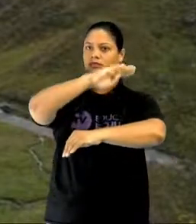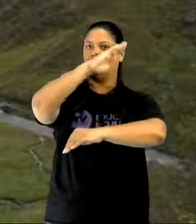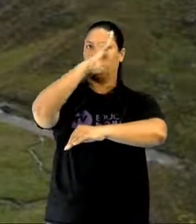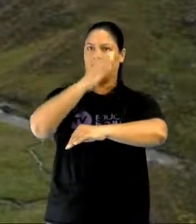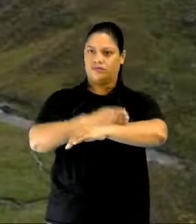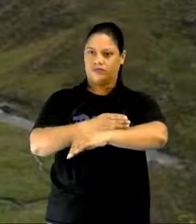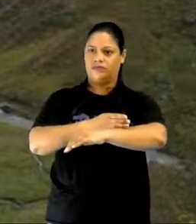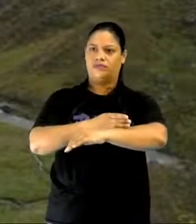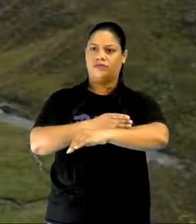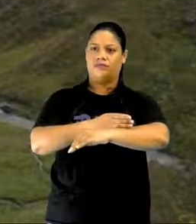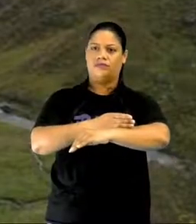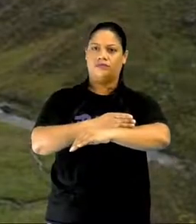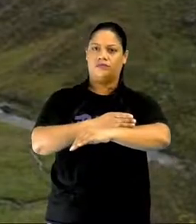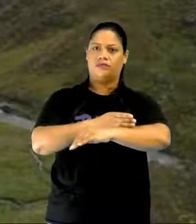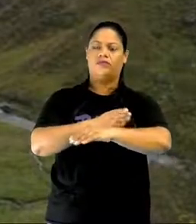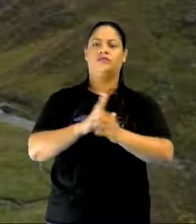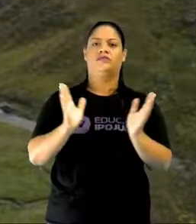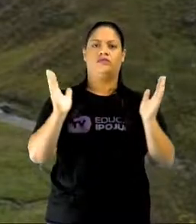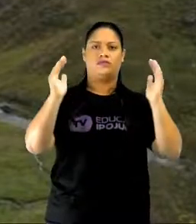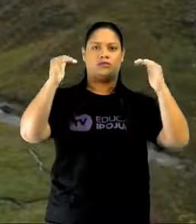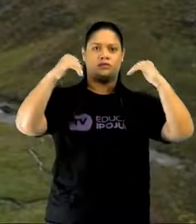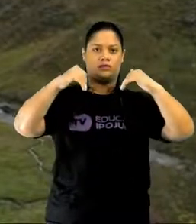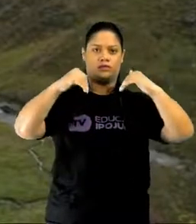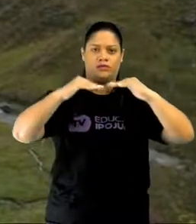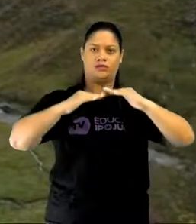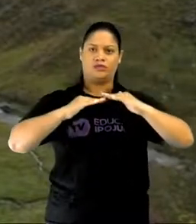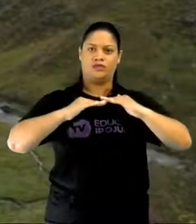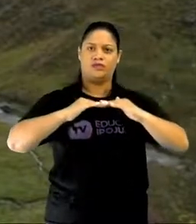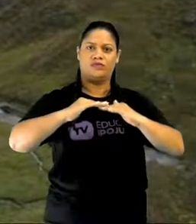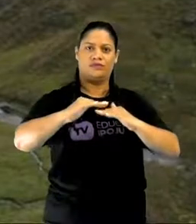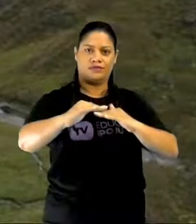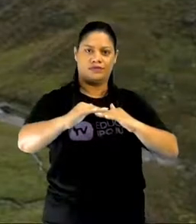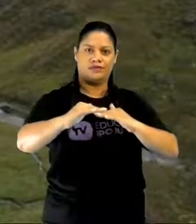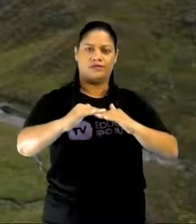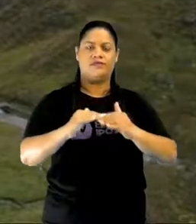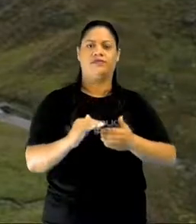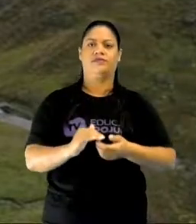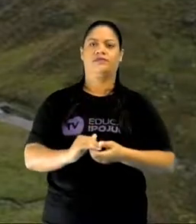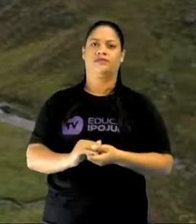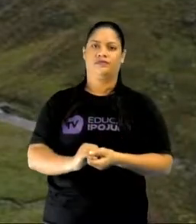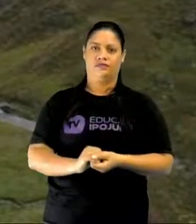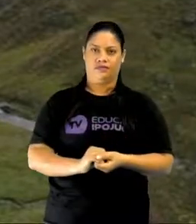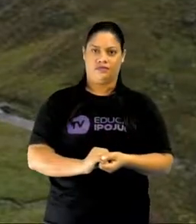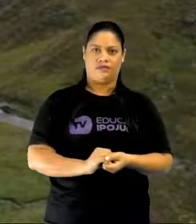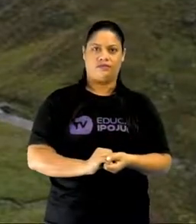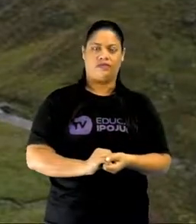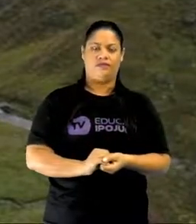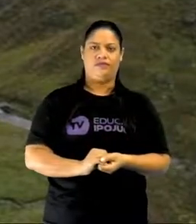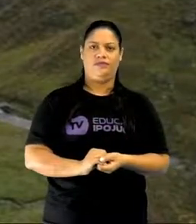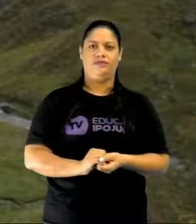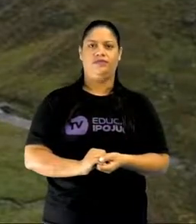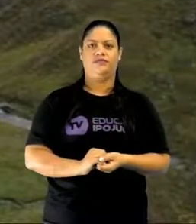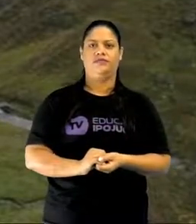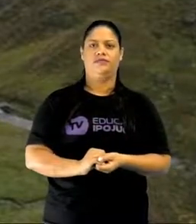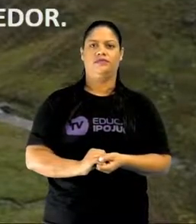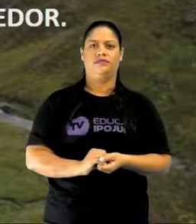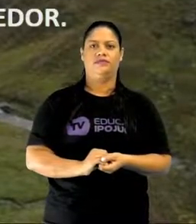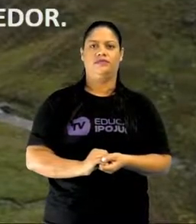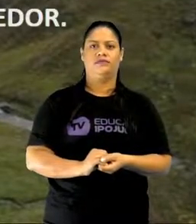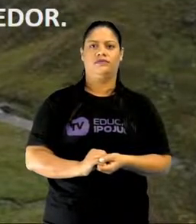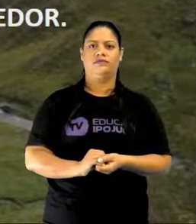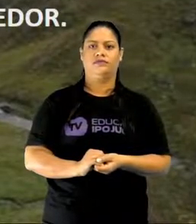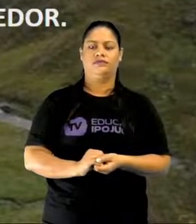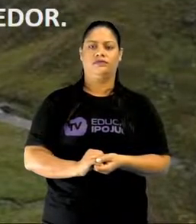a parte do meio, que é justamente uma depressão. É o declínio das montanhas.